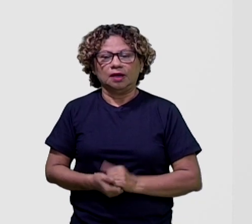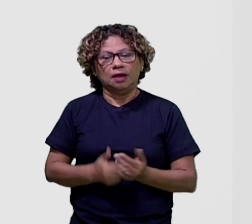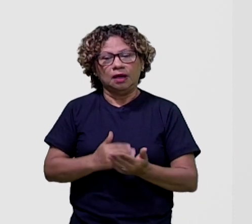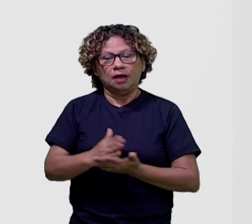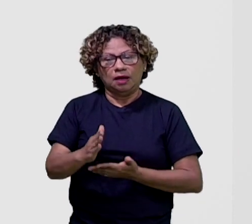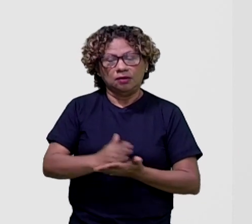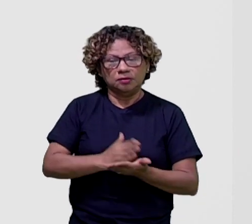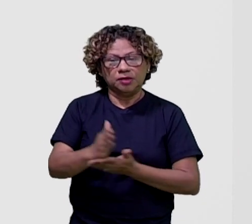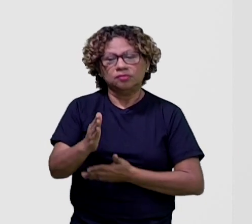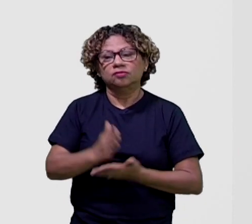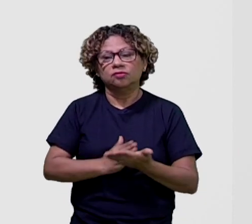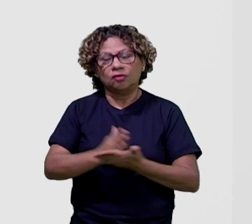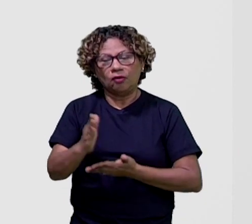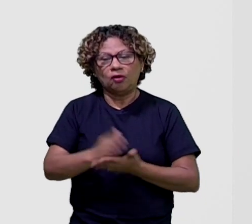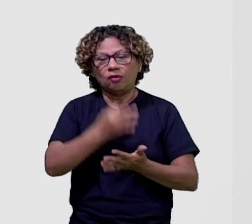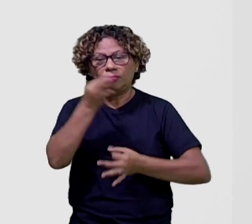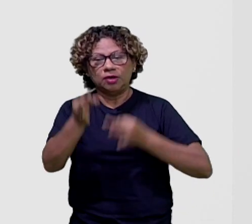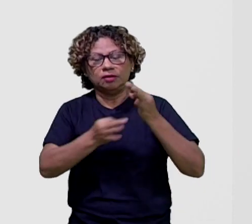dividido.